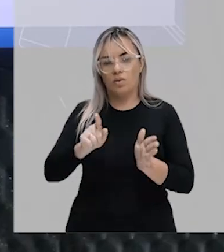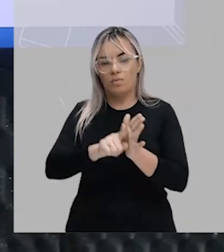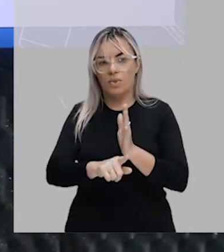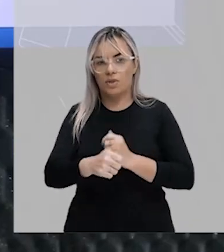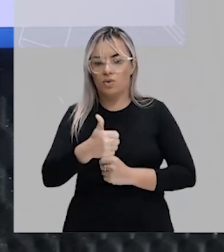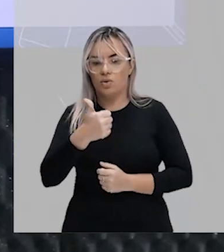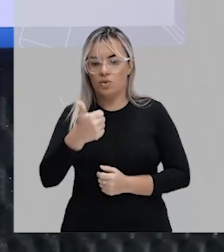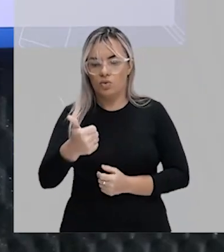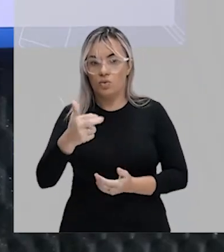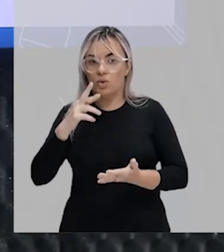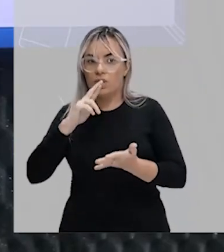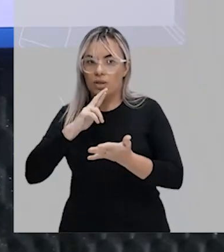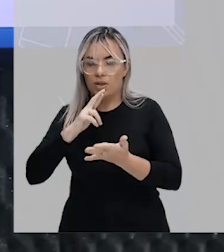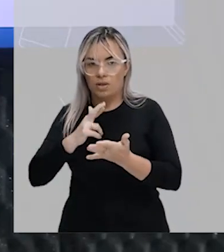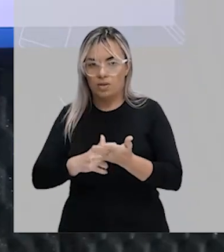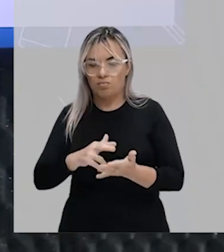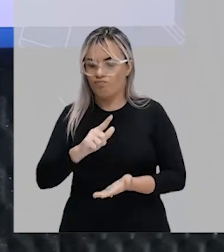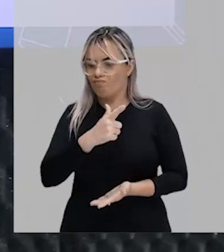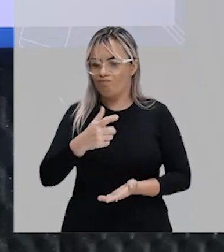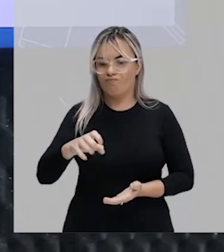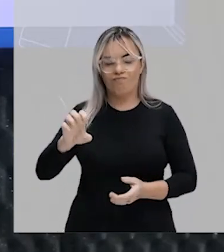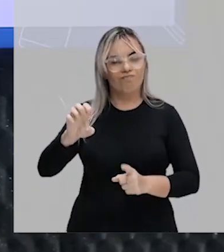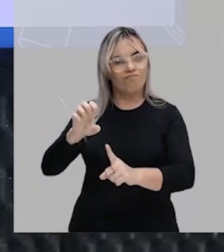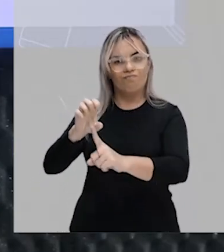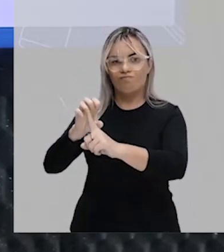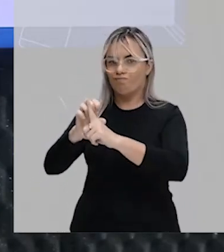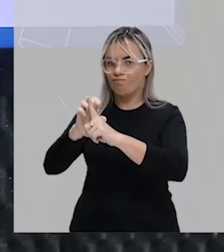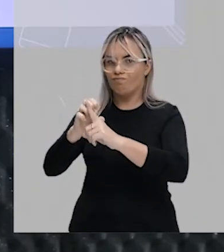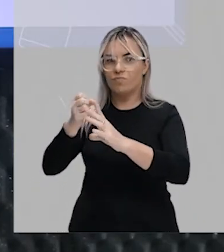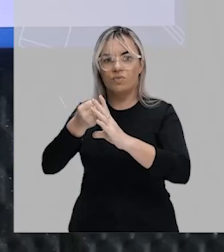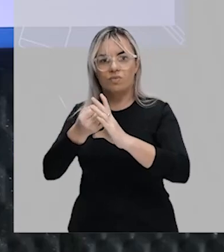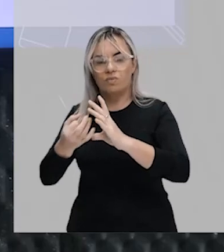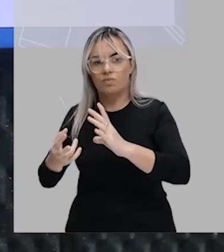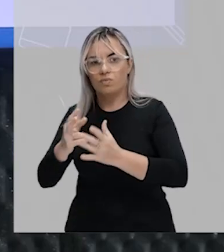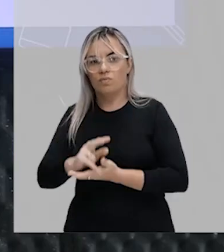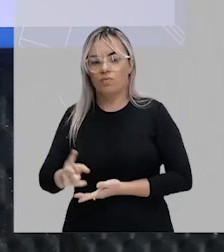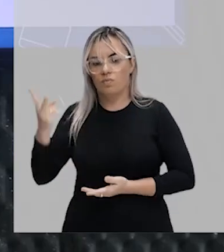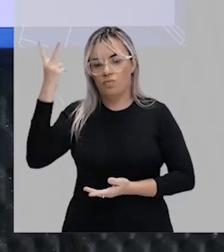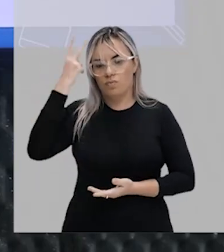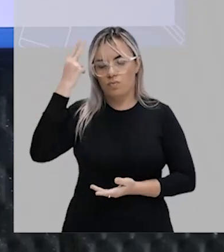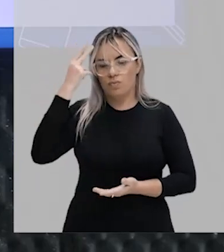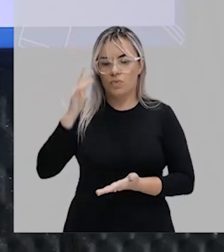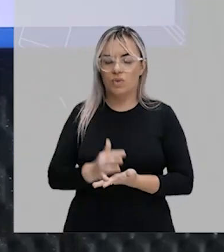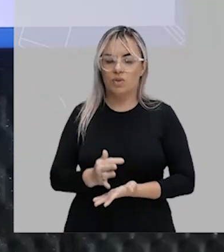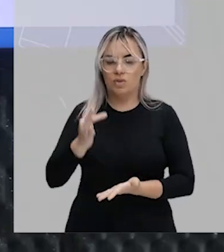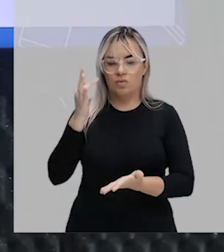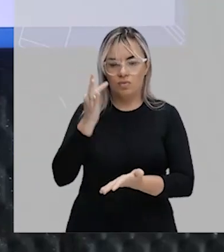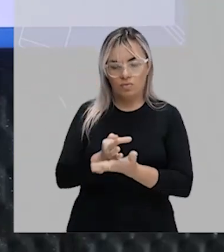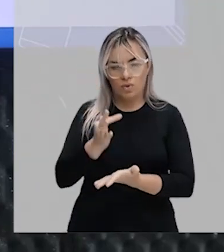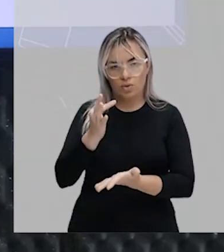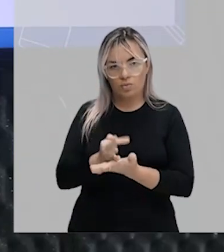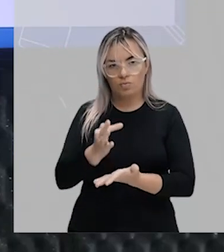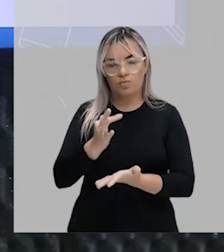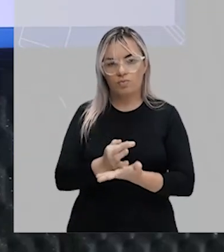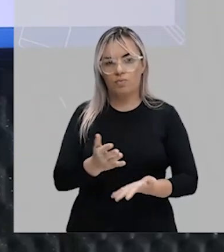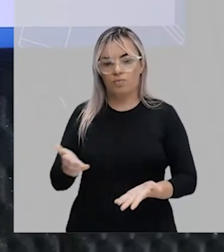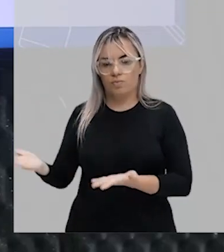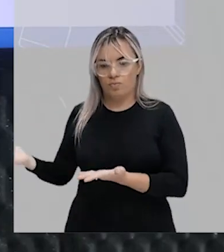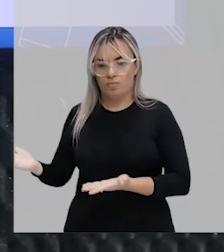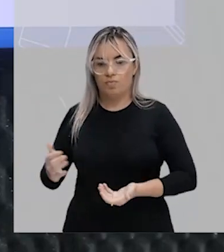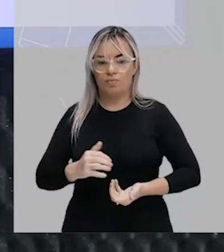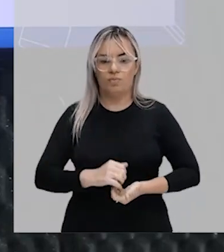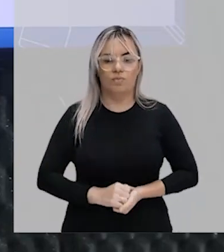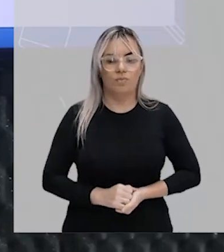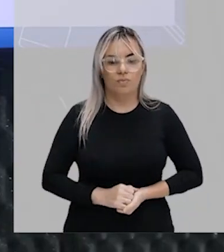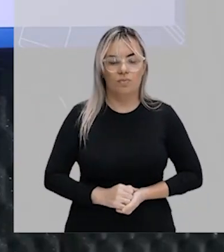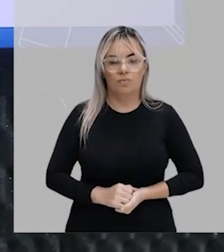é um número natural, mas é um número inteiro. Como aqui a associação é com os naturais, então, bem aqui, está falso,